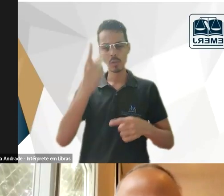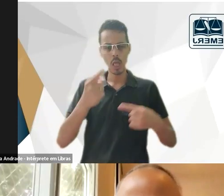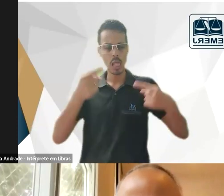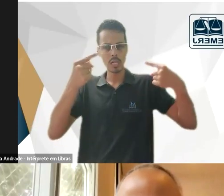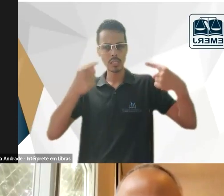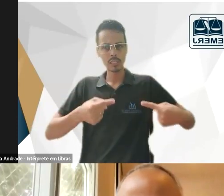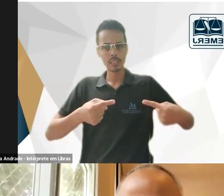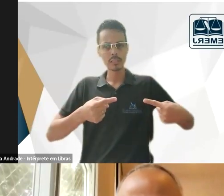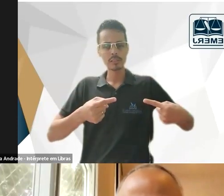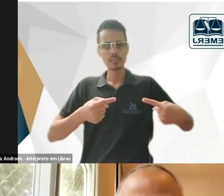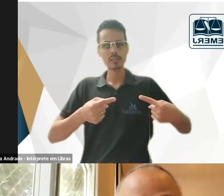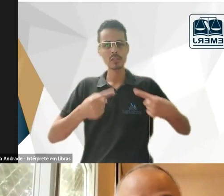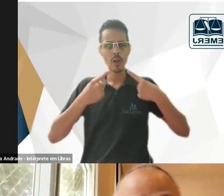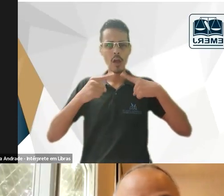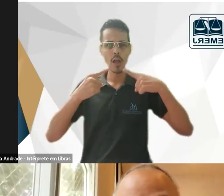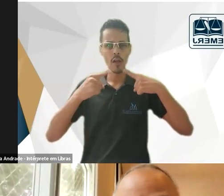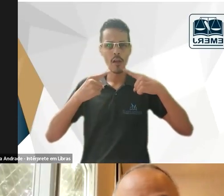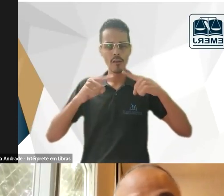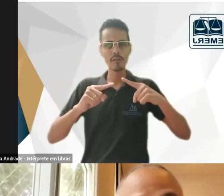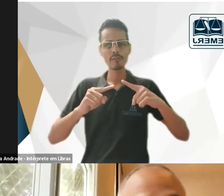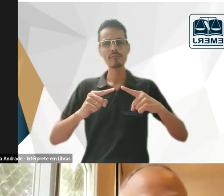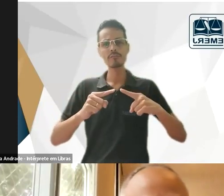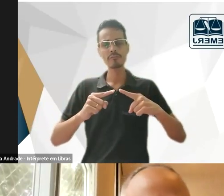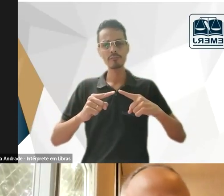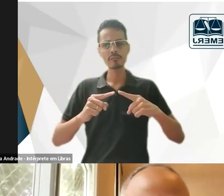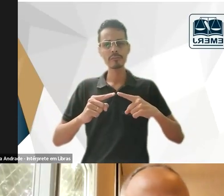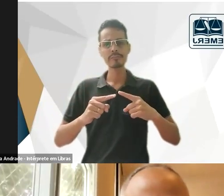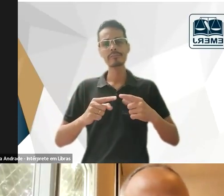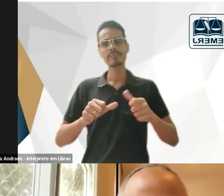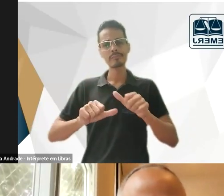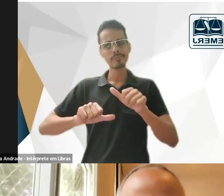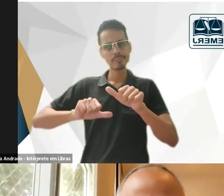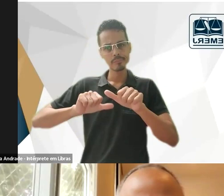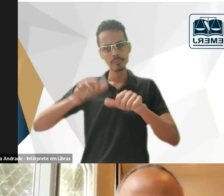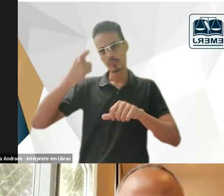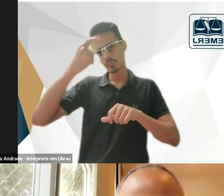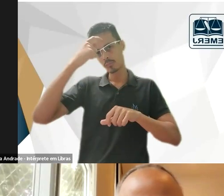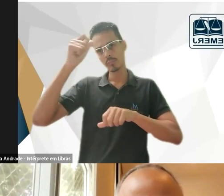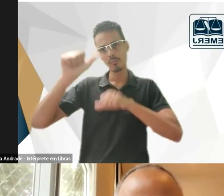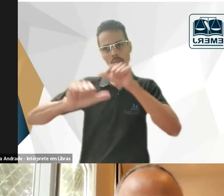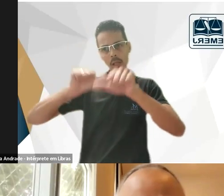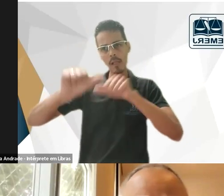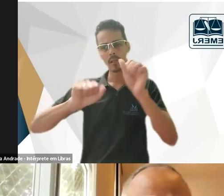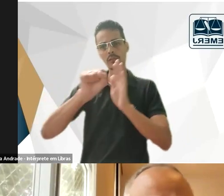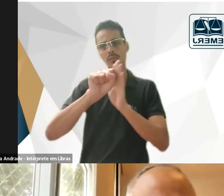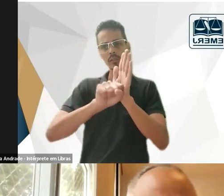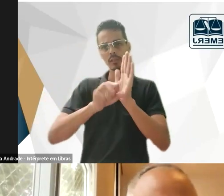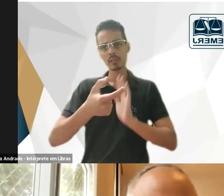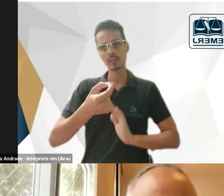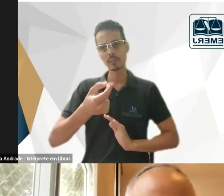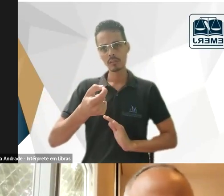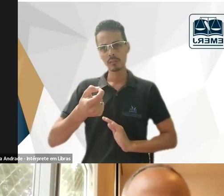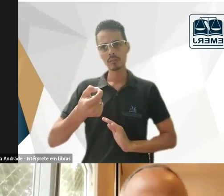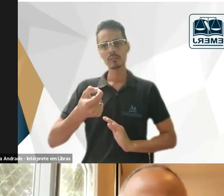muitas críticas. Acabou sendo revitalizado no pensamento no século XX, no início do século XX, e depois novamente